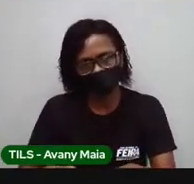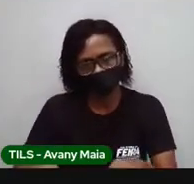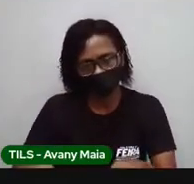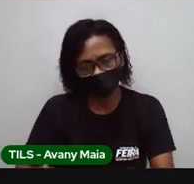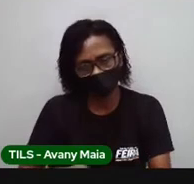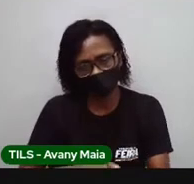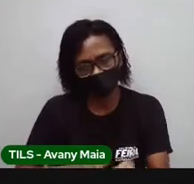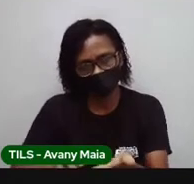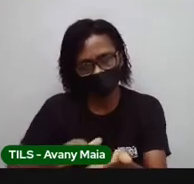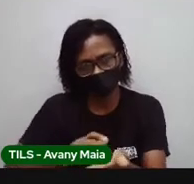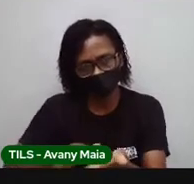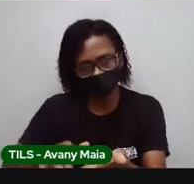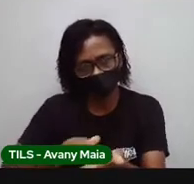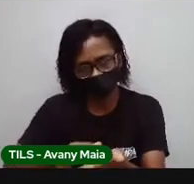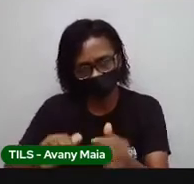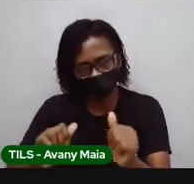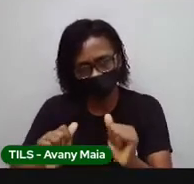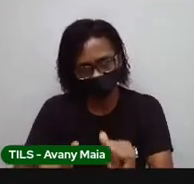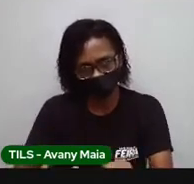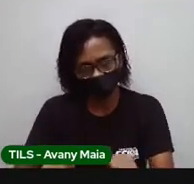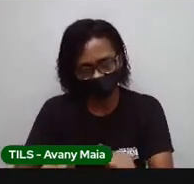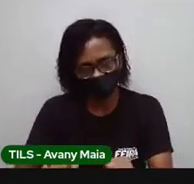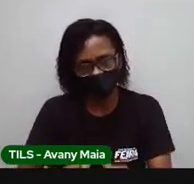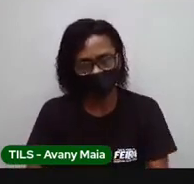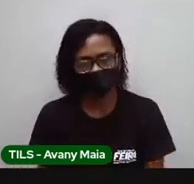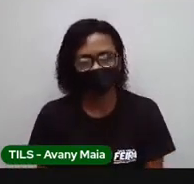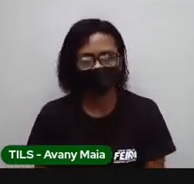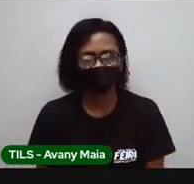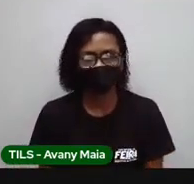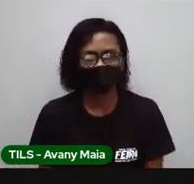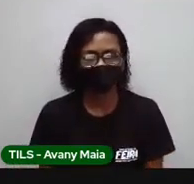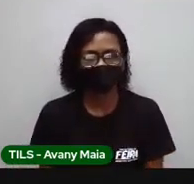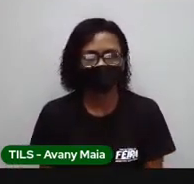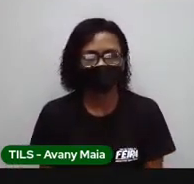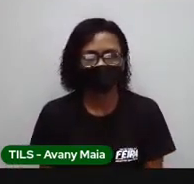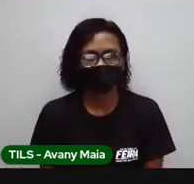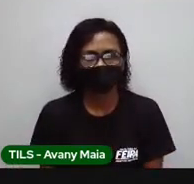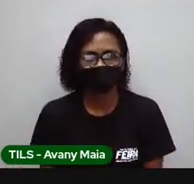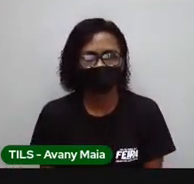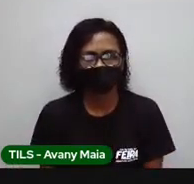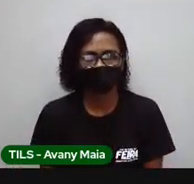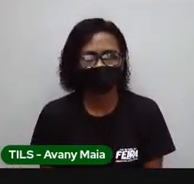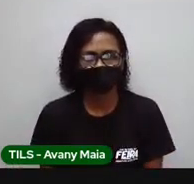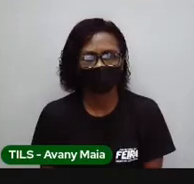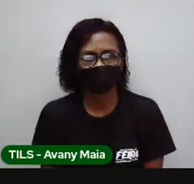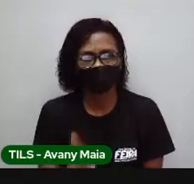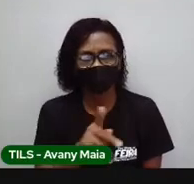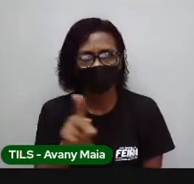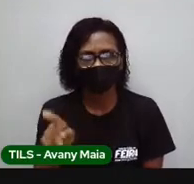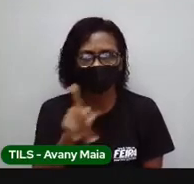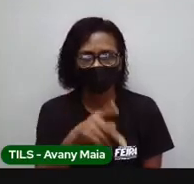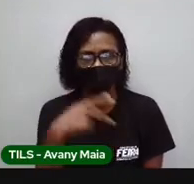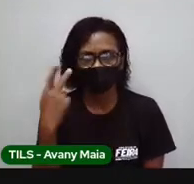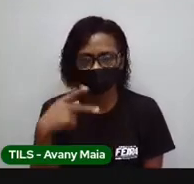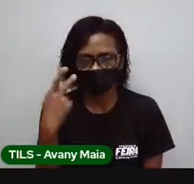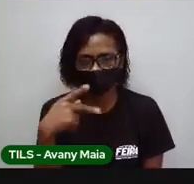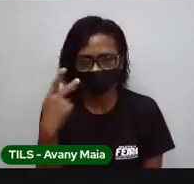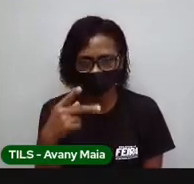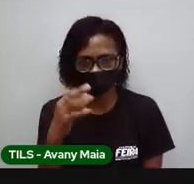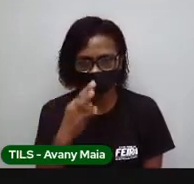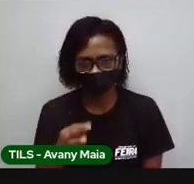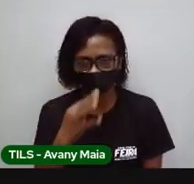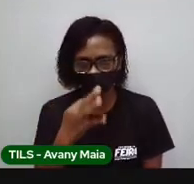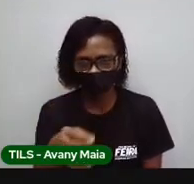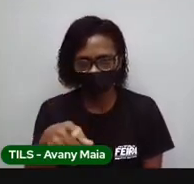facilitar as continhas. Tá bom? Enquanto eu falo, você está fazendo, mas é